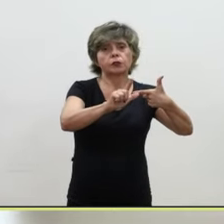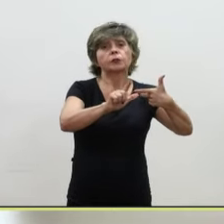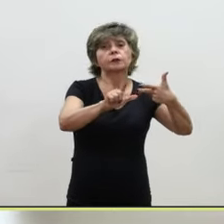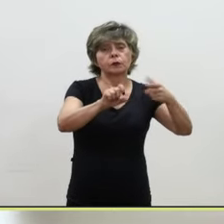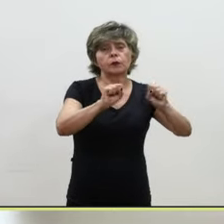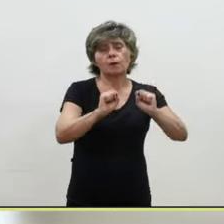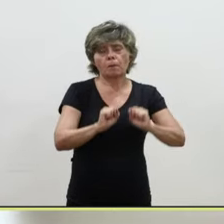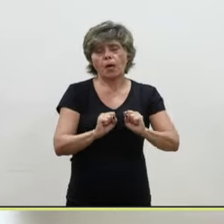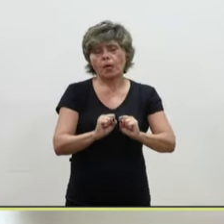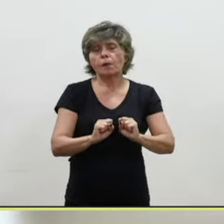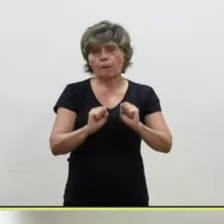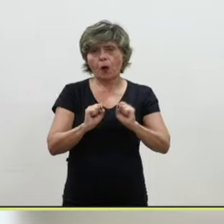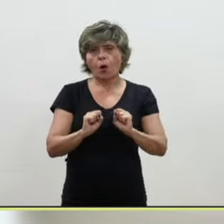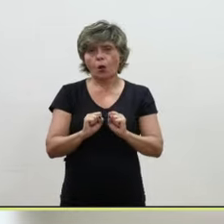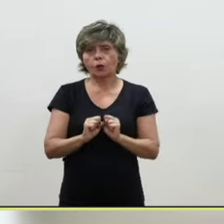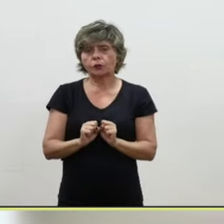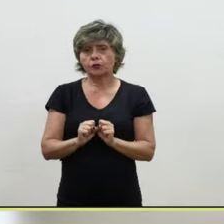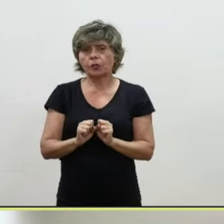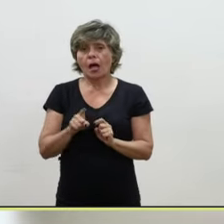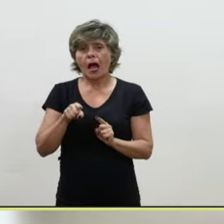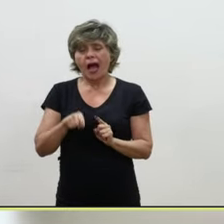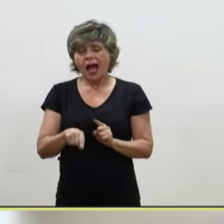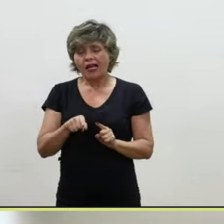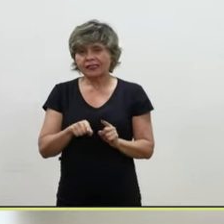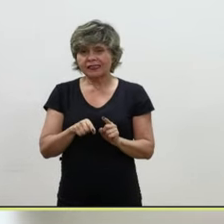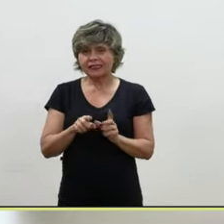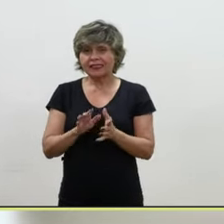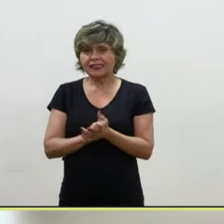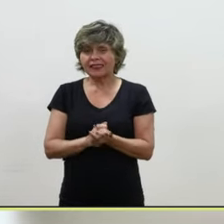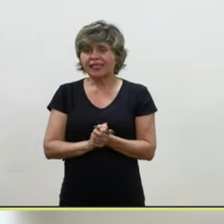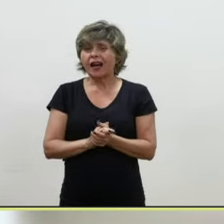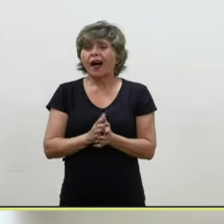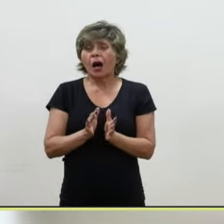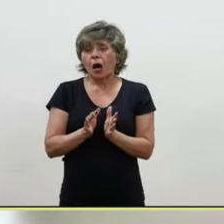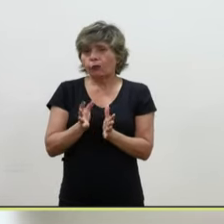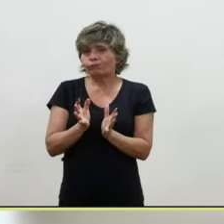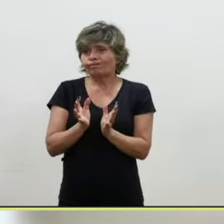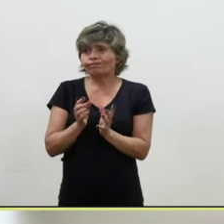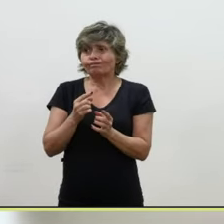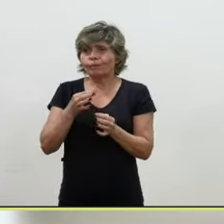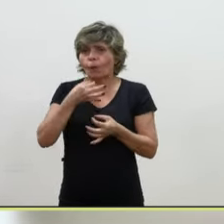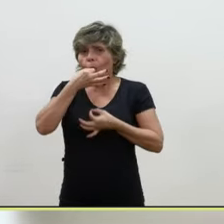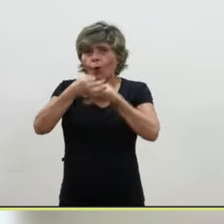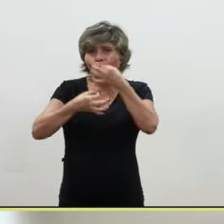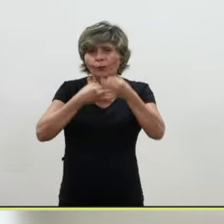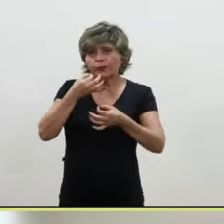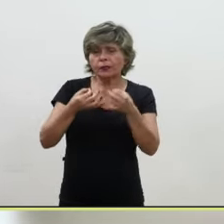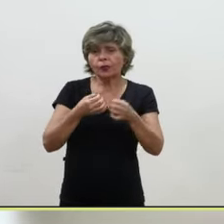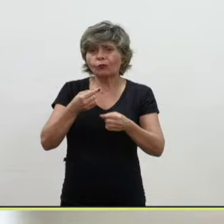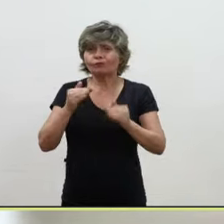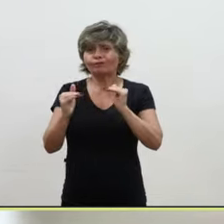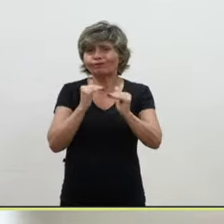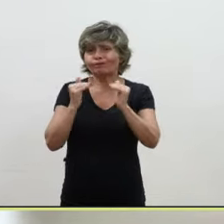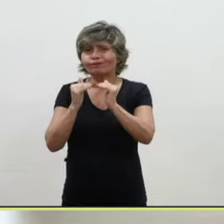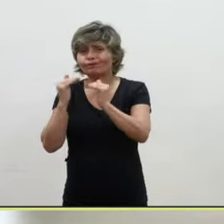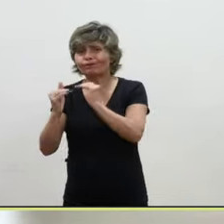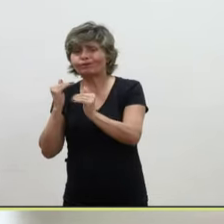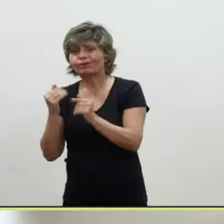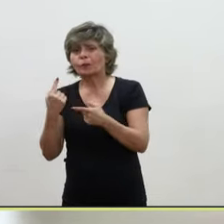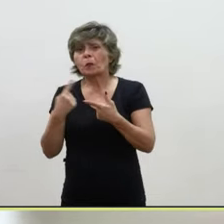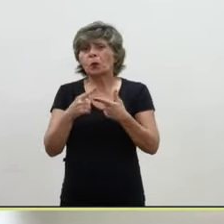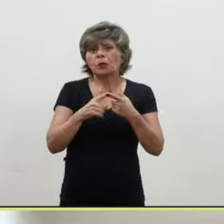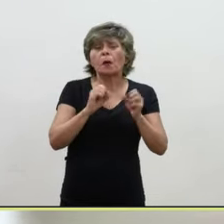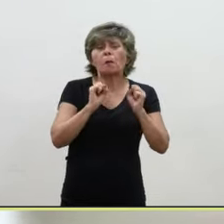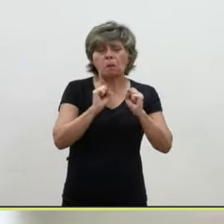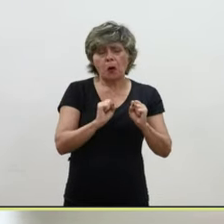seria o caso. Aqui vai ocorrer uma situação um pouco anômala, né? porque vai ser concedida apenas ao executivo,